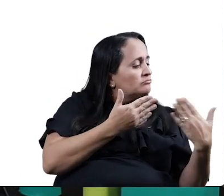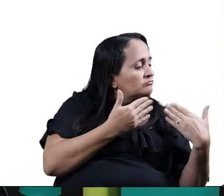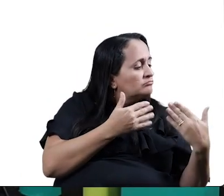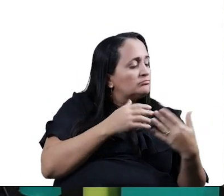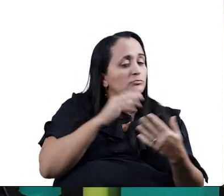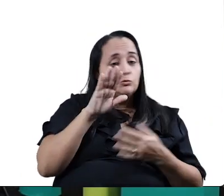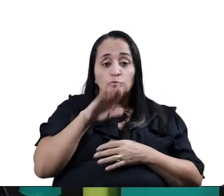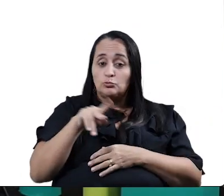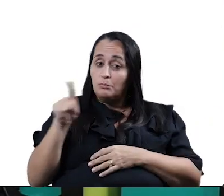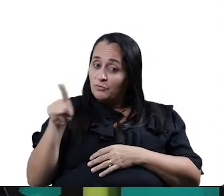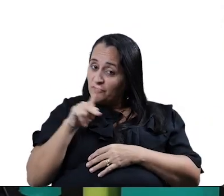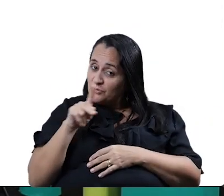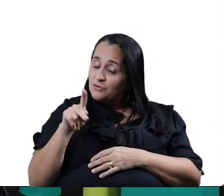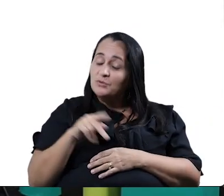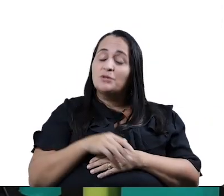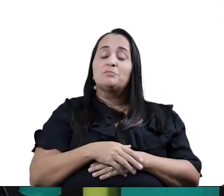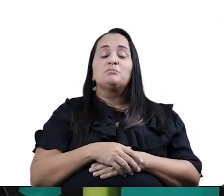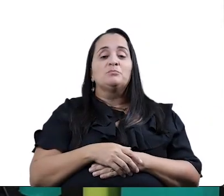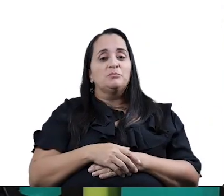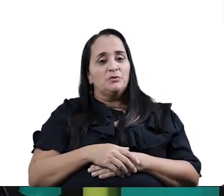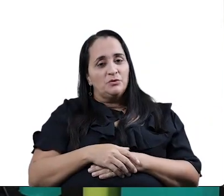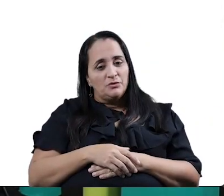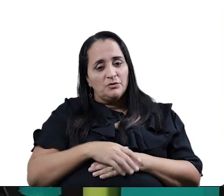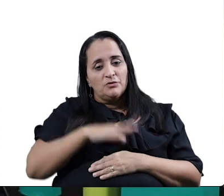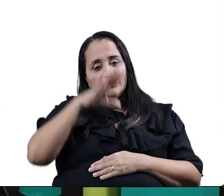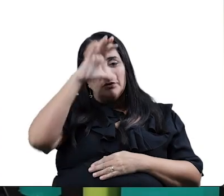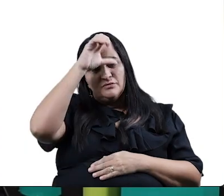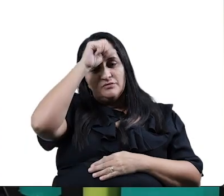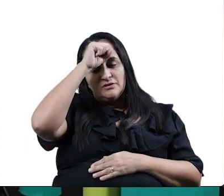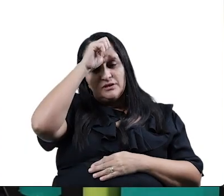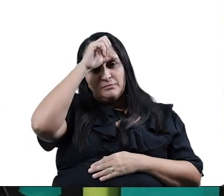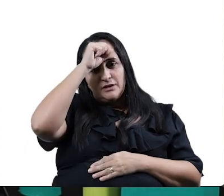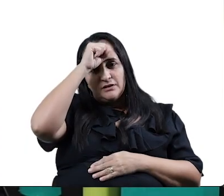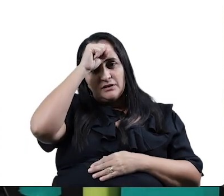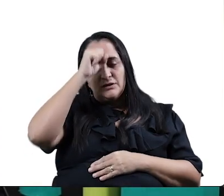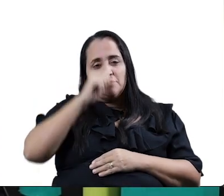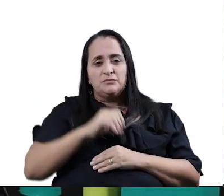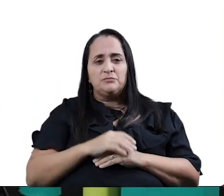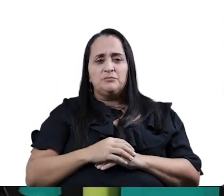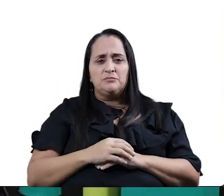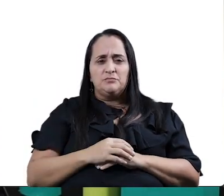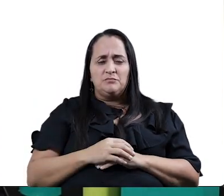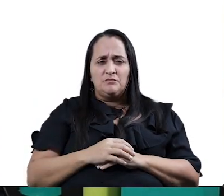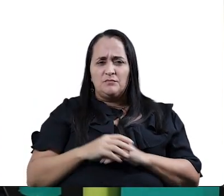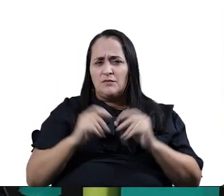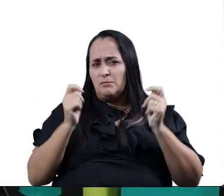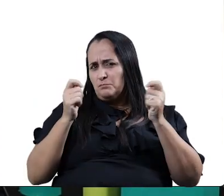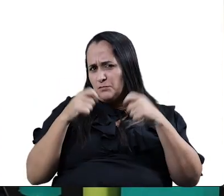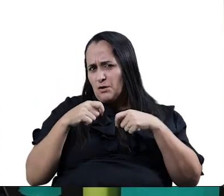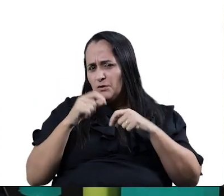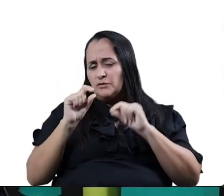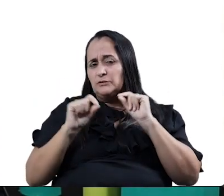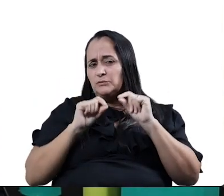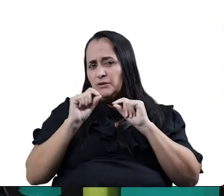professora as rimas que vocês aprenderam. Cirandinha pode rimar com